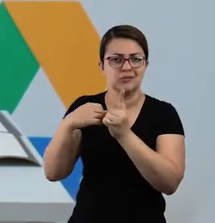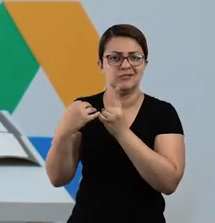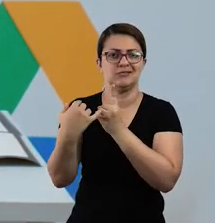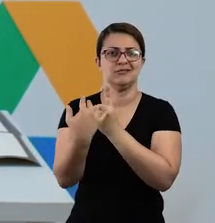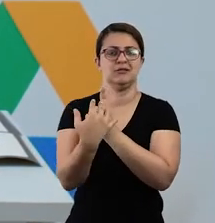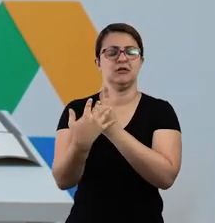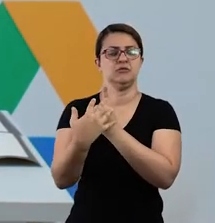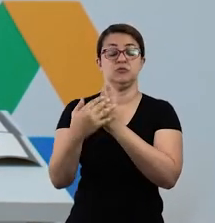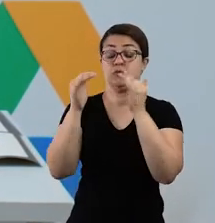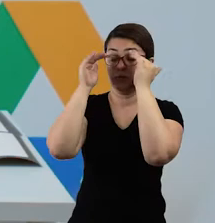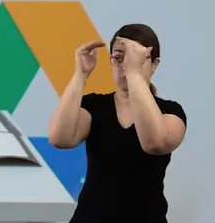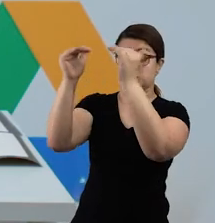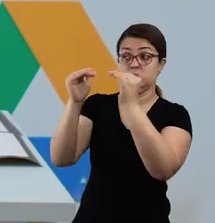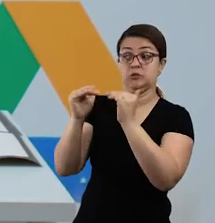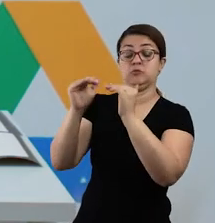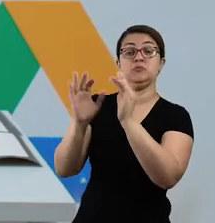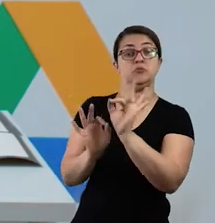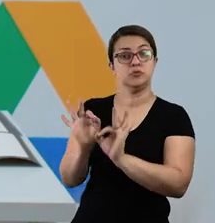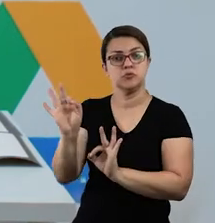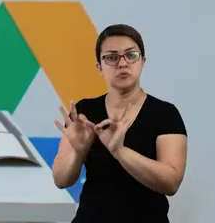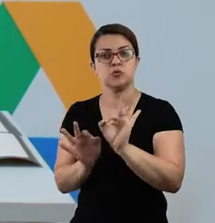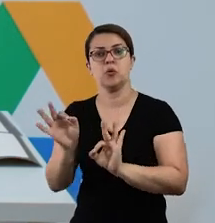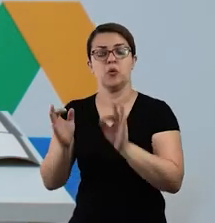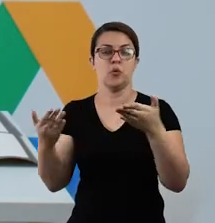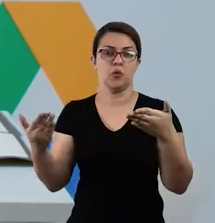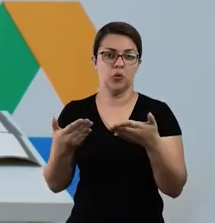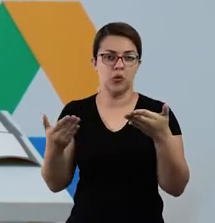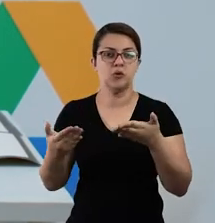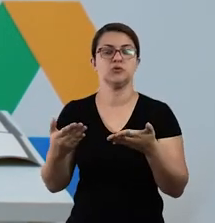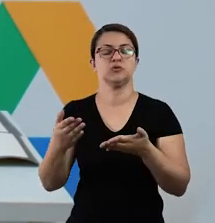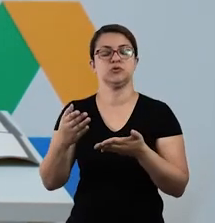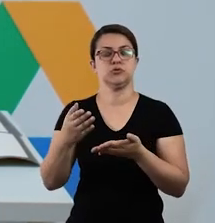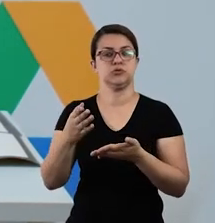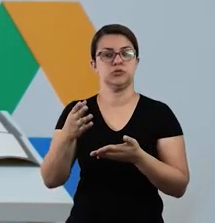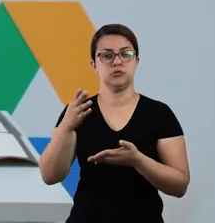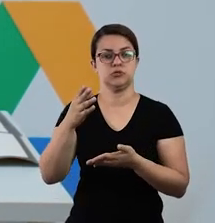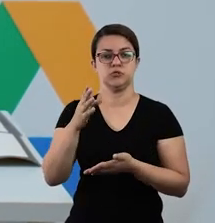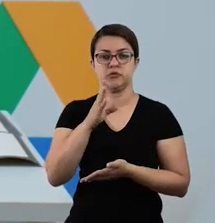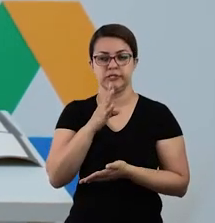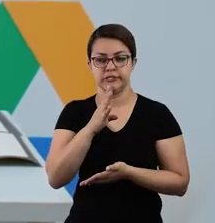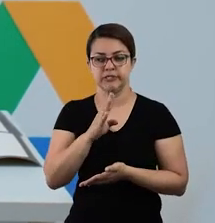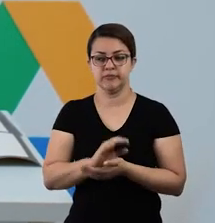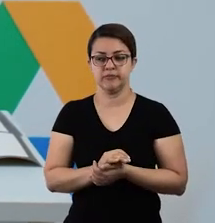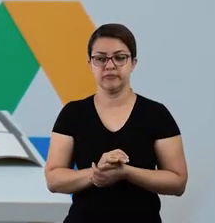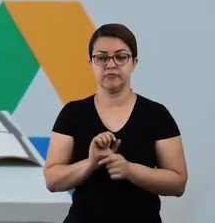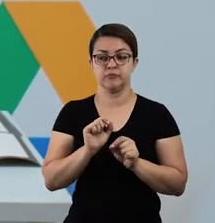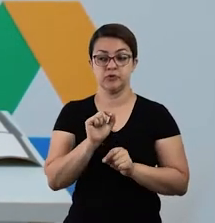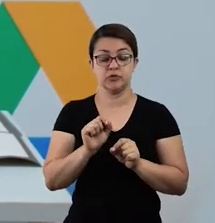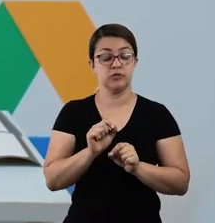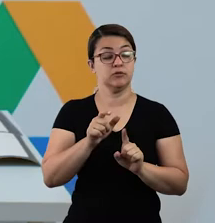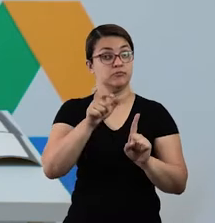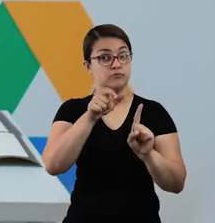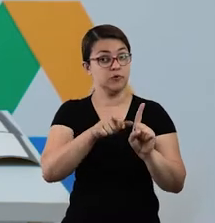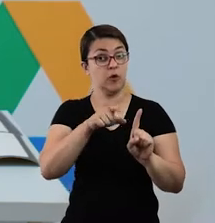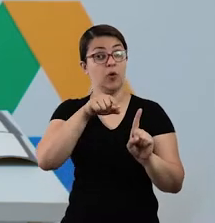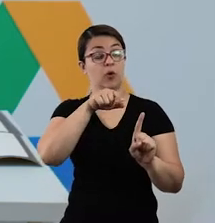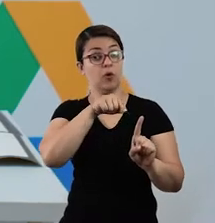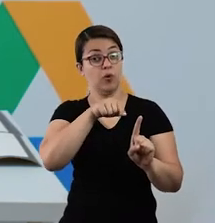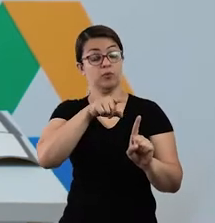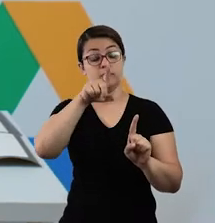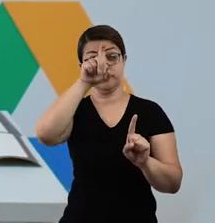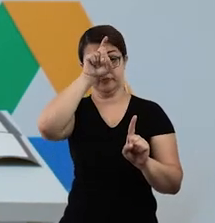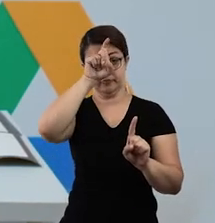sociedade que conhecemos hoje. Então vocês também não precisam pesquisar necessariamente somente sobre zumbi dos palmares. Vocês podem